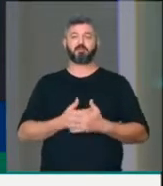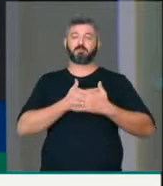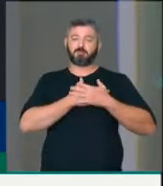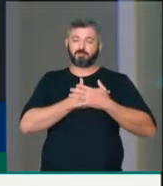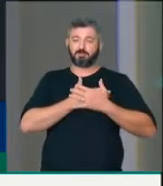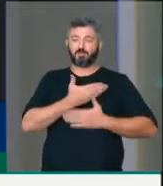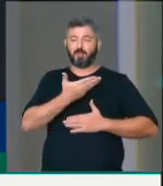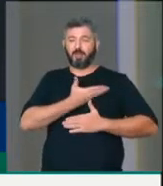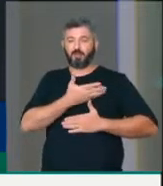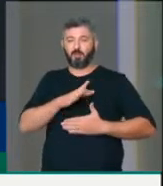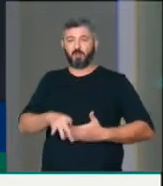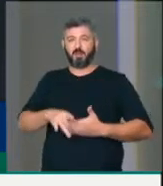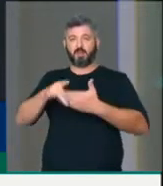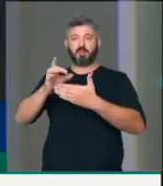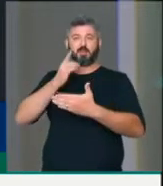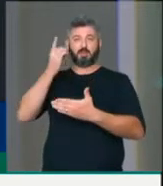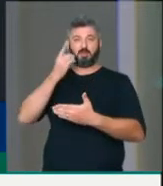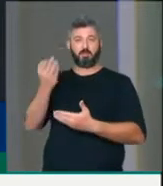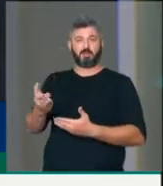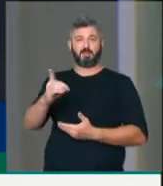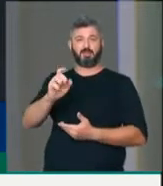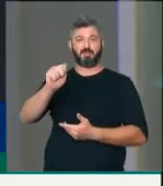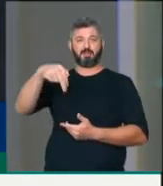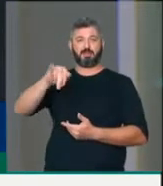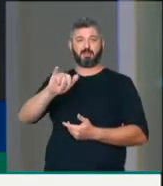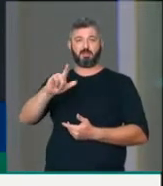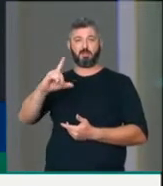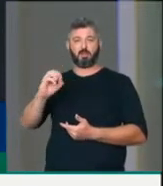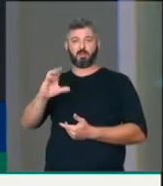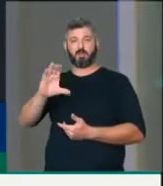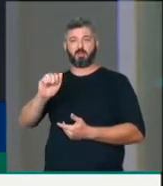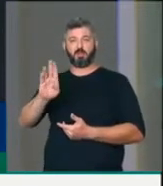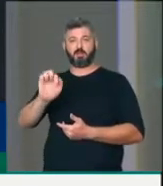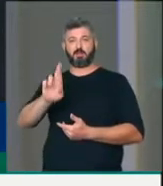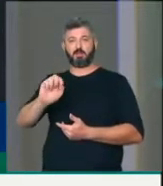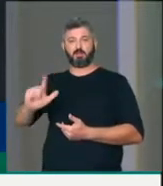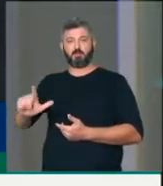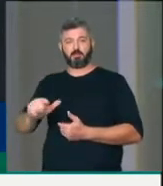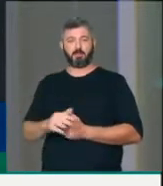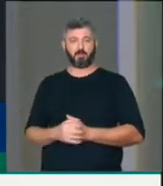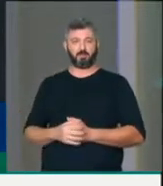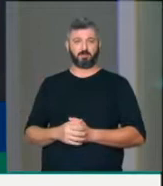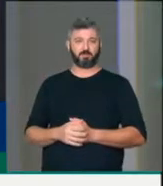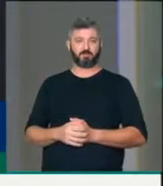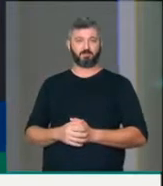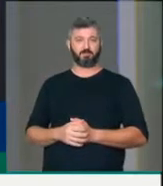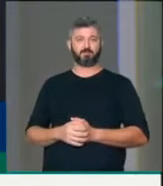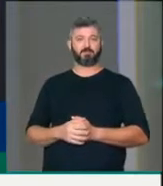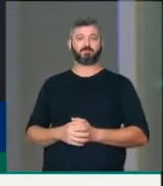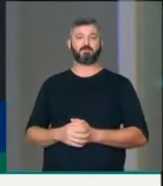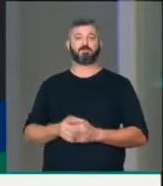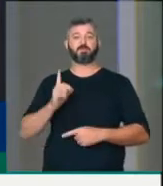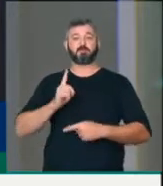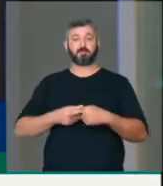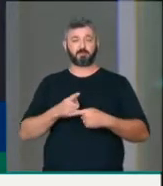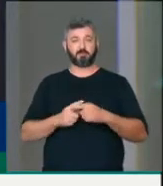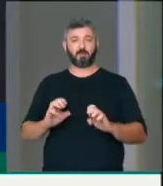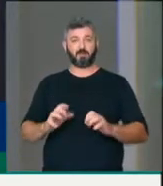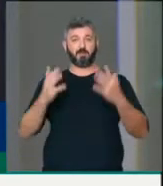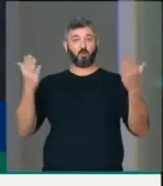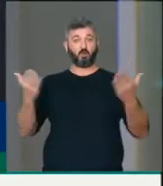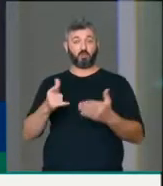líder, deputado Danilo Cabral. Hoje, nós tivemos um evento